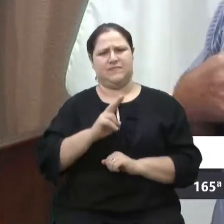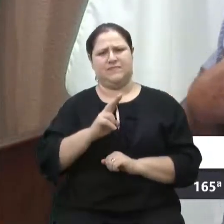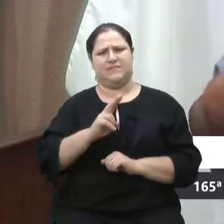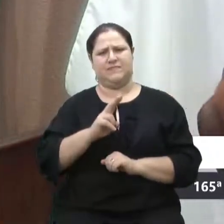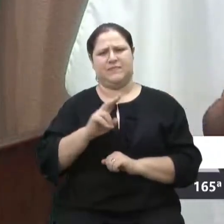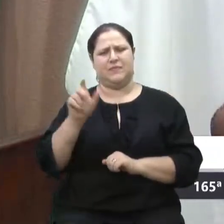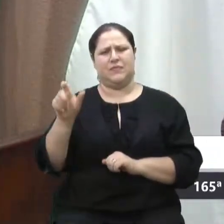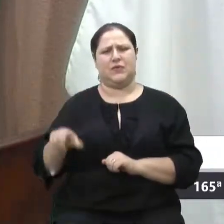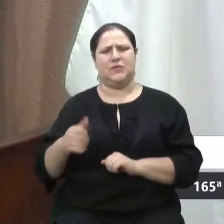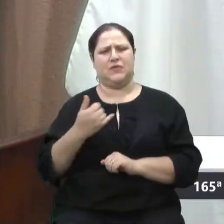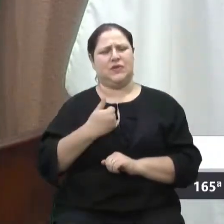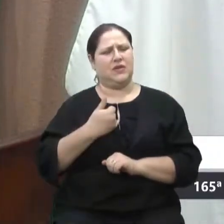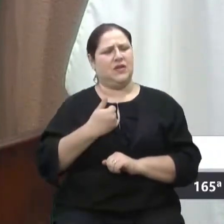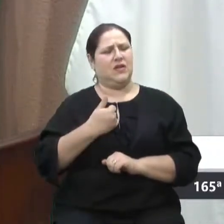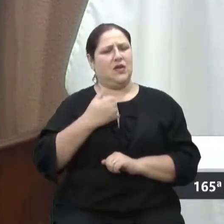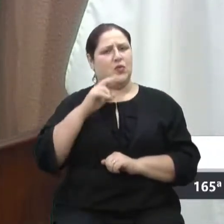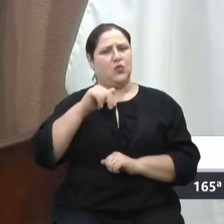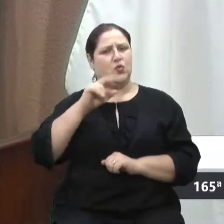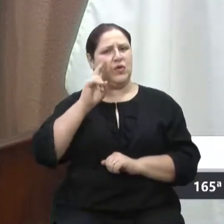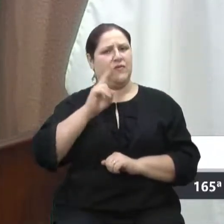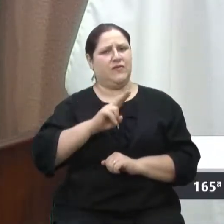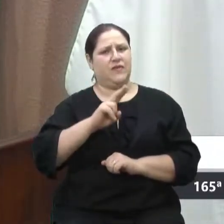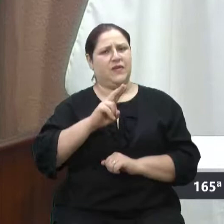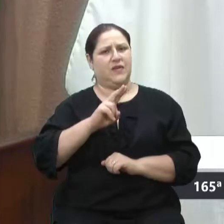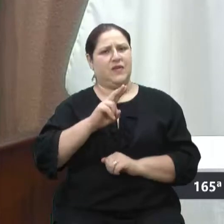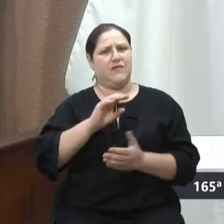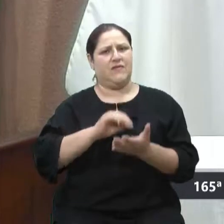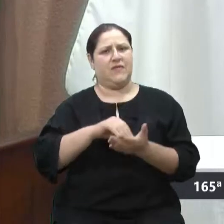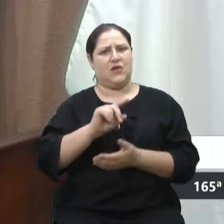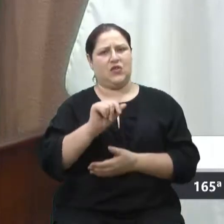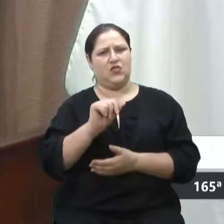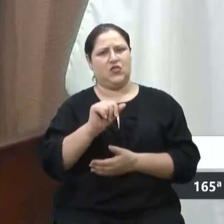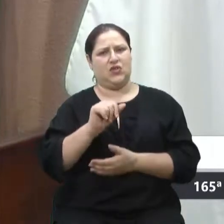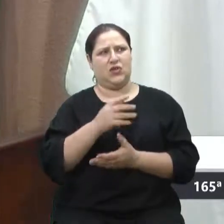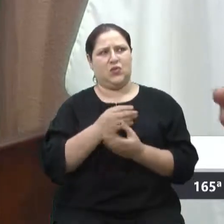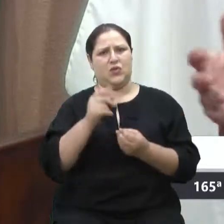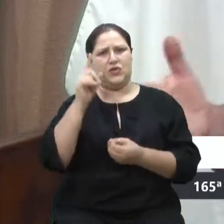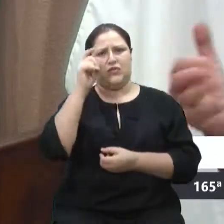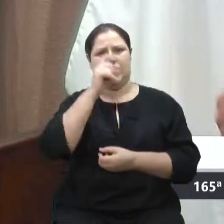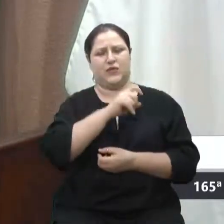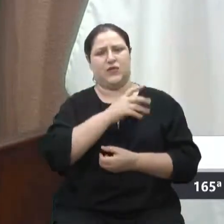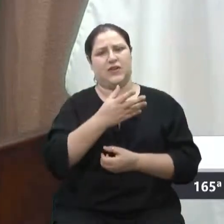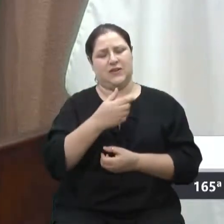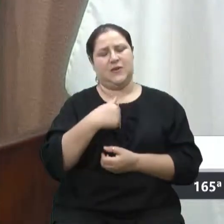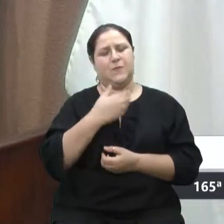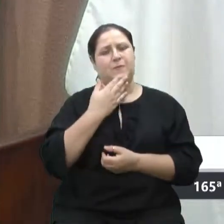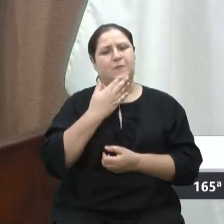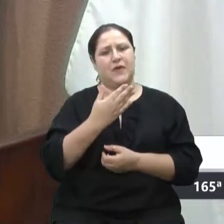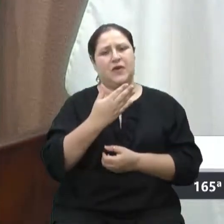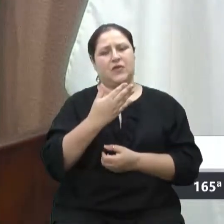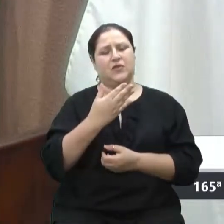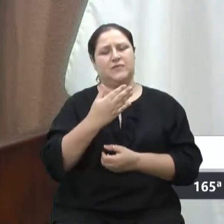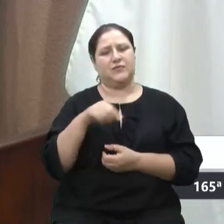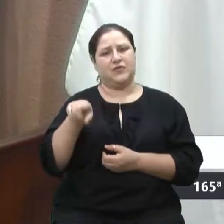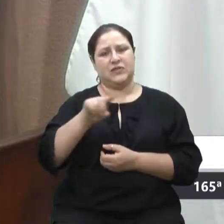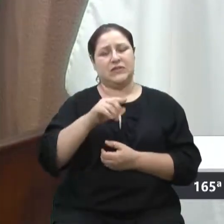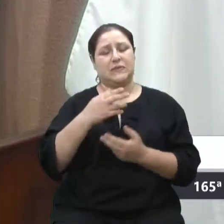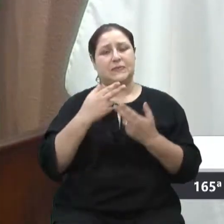dificuldade e falta de dinheiro que nem no momento. Eu tenho que usar essa tribuna para pedir paciência com a Secretaria de Obras.